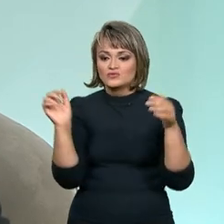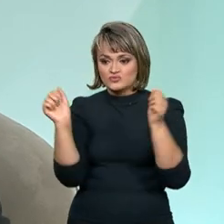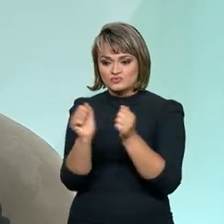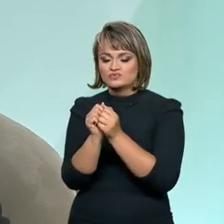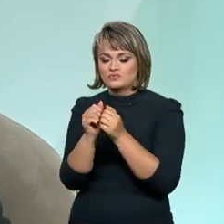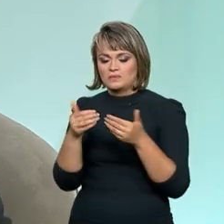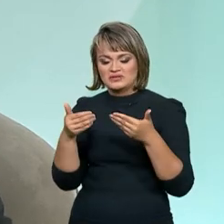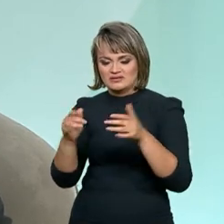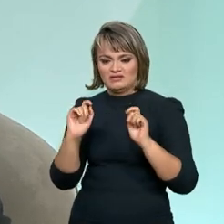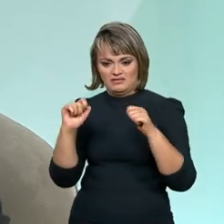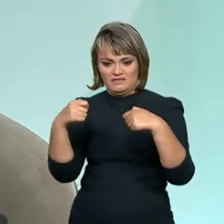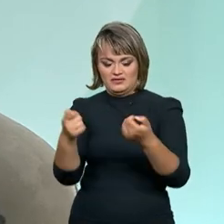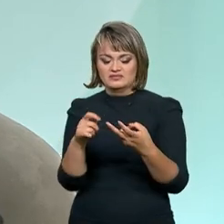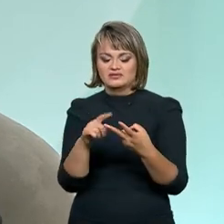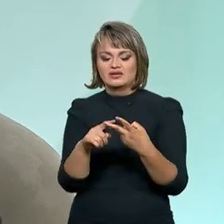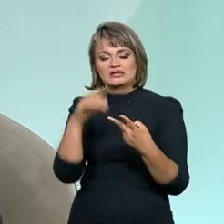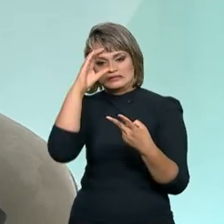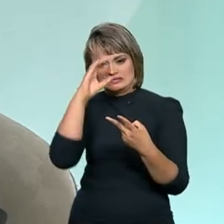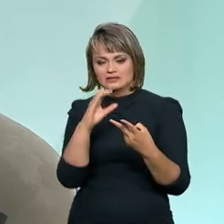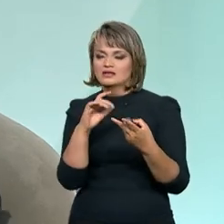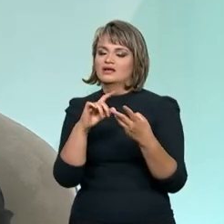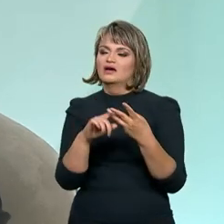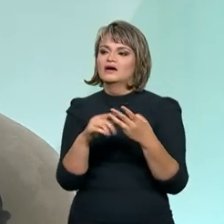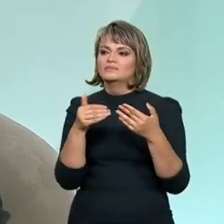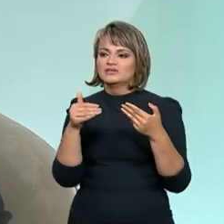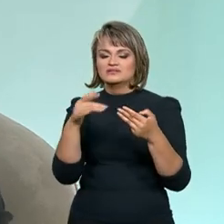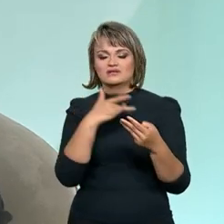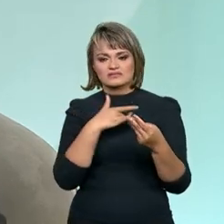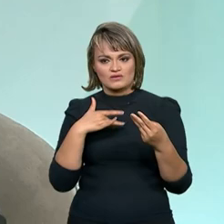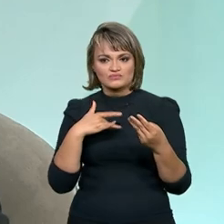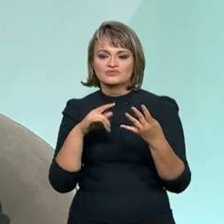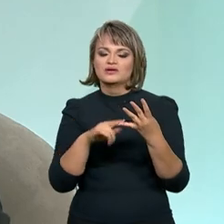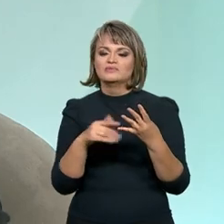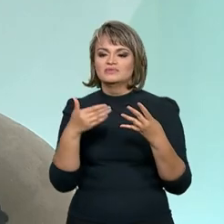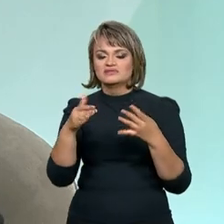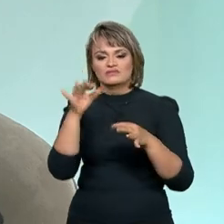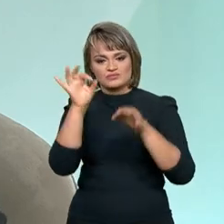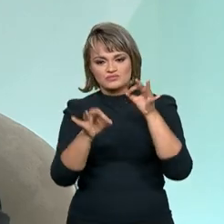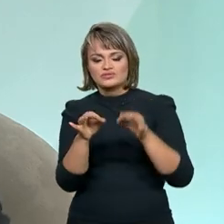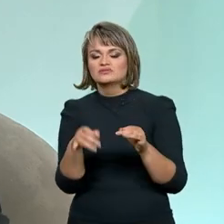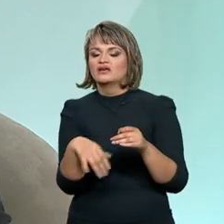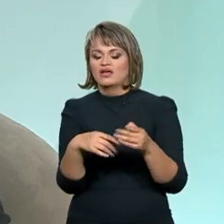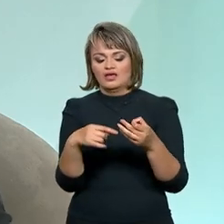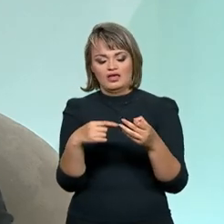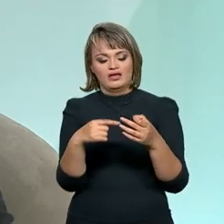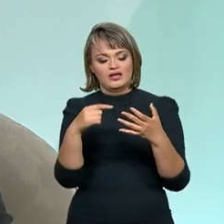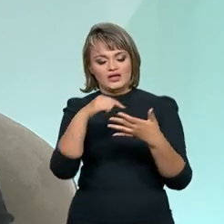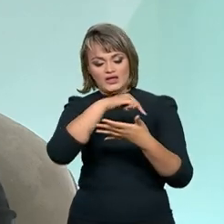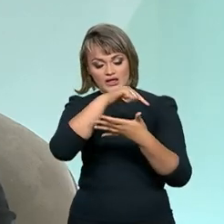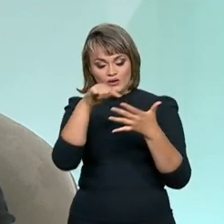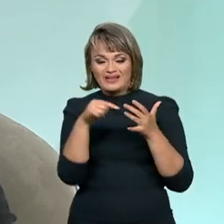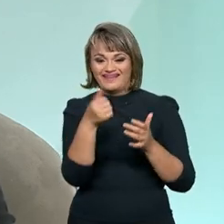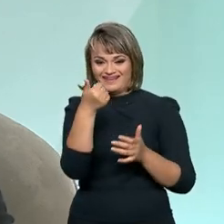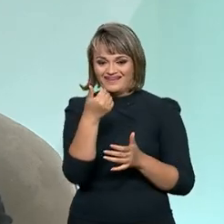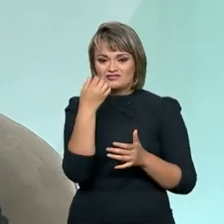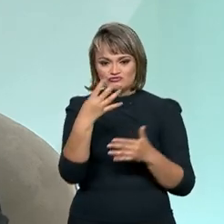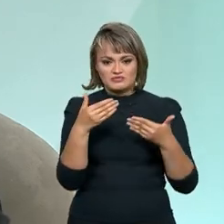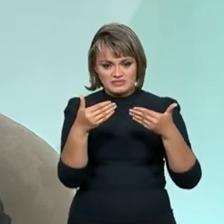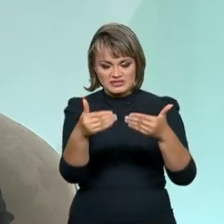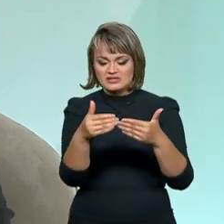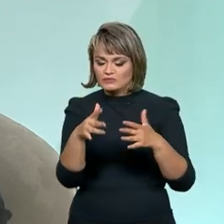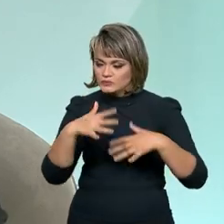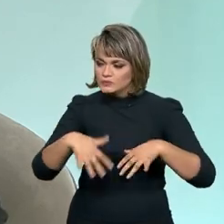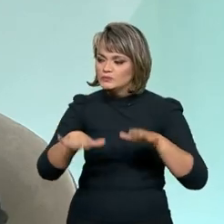o Ministério da Defesa, Ministério da Cidadania, Ministério da Saúde, Ministério da Justiça e outros 14 ministérios,